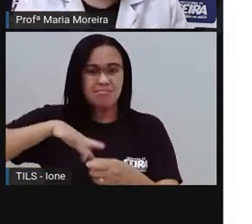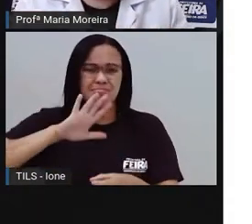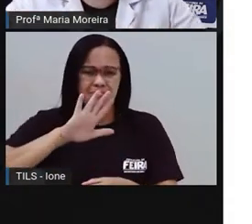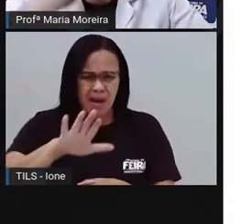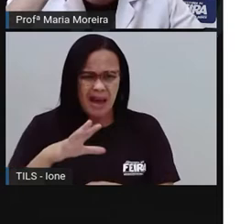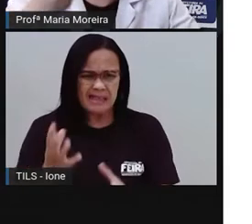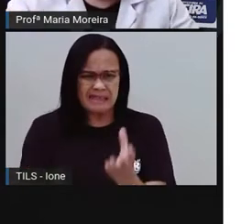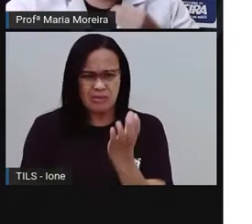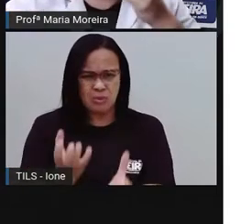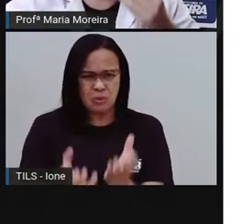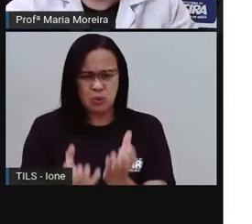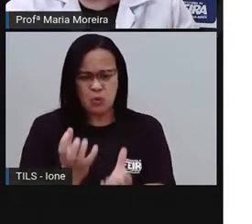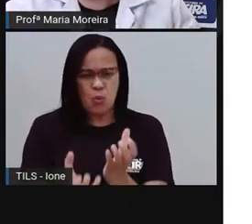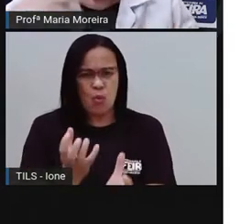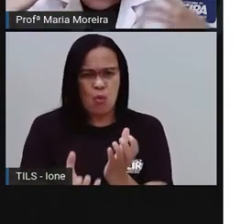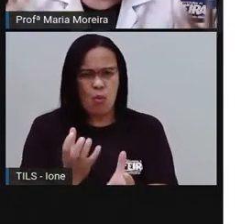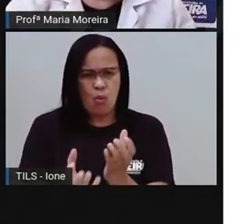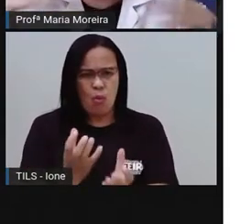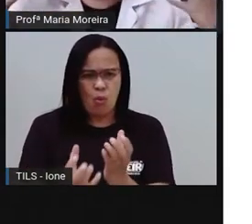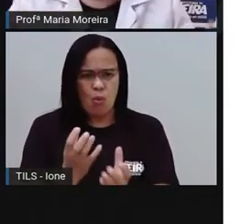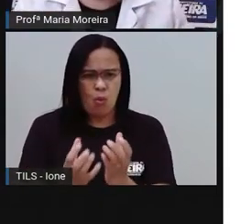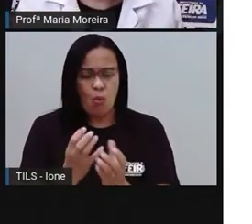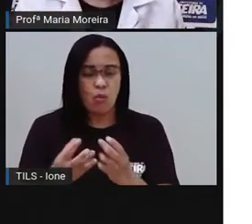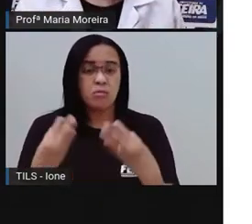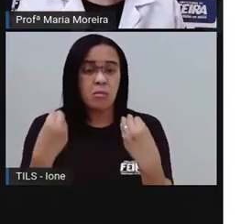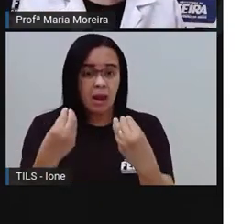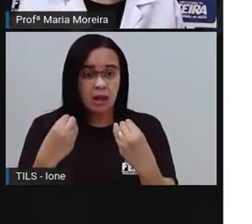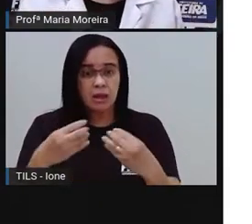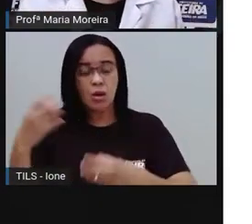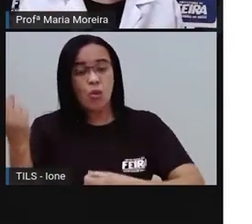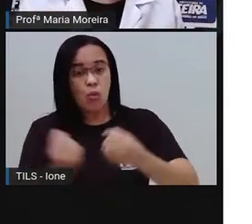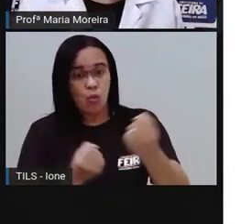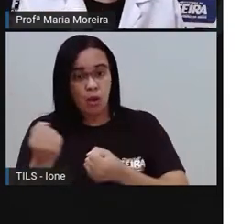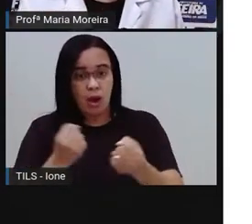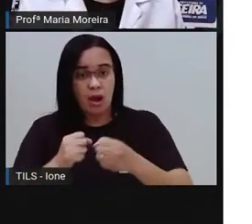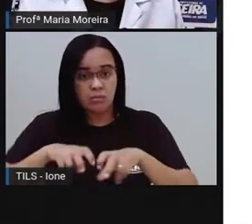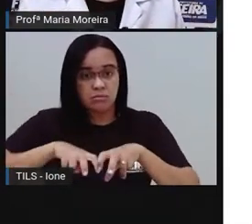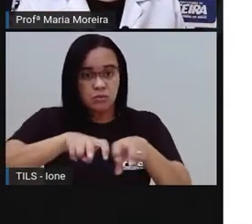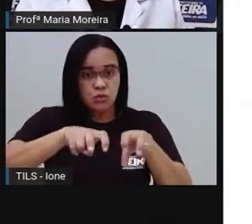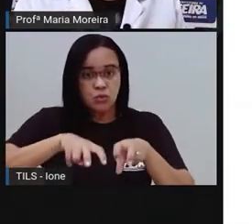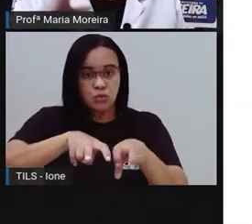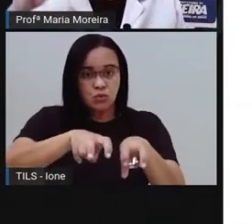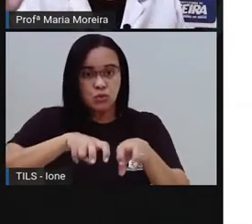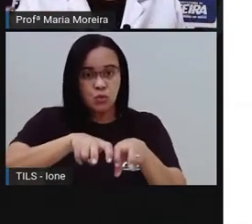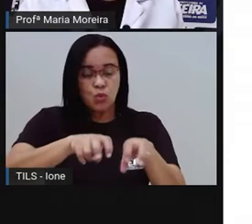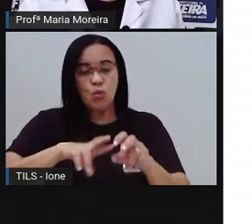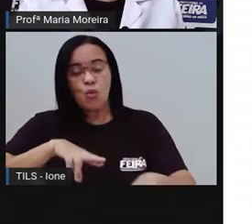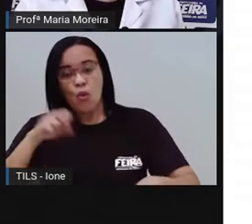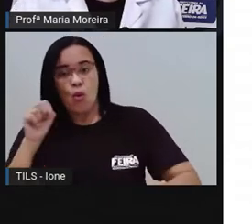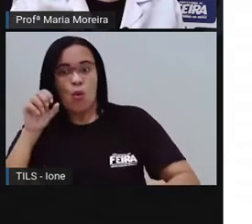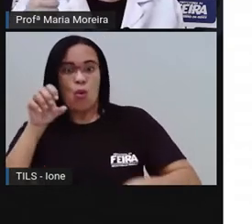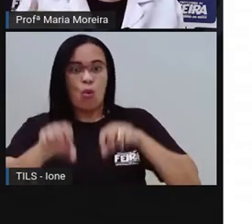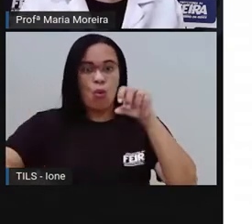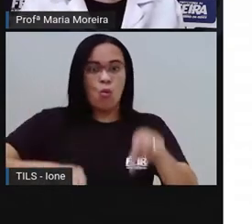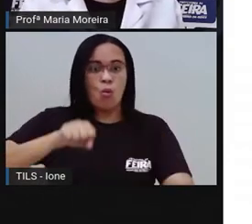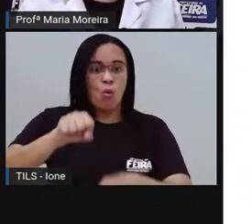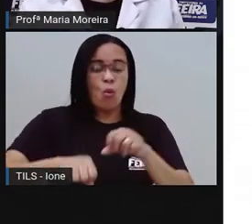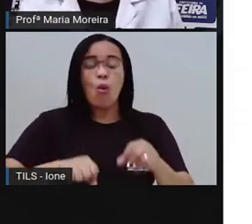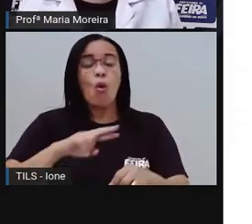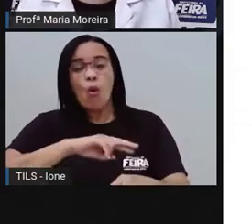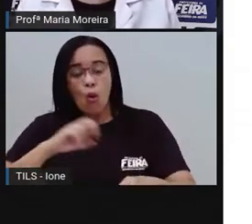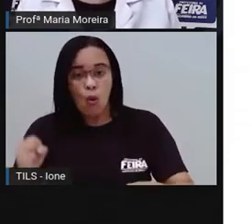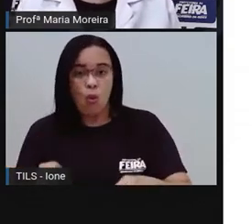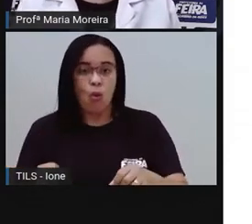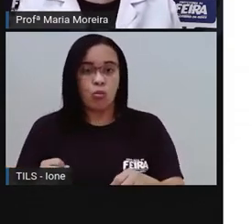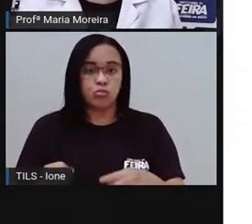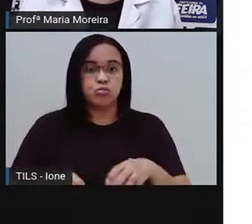fazer o quê? Com que o carro, a moto, o ônibus, o caminhão, ele se locomova, né? Ó, essa queima aí deixa um resíduo, deixa